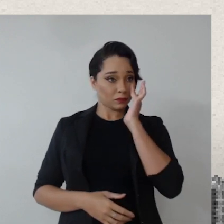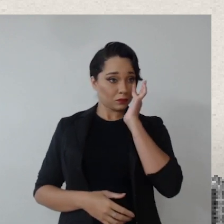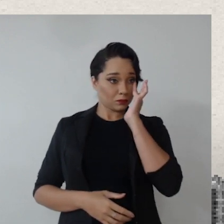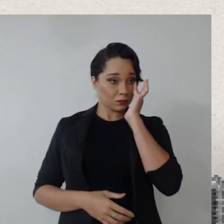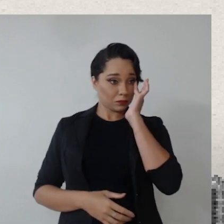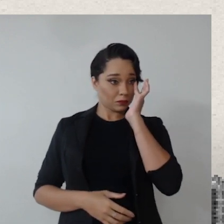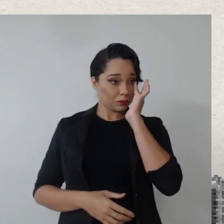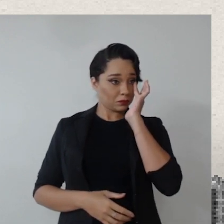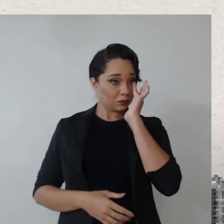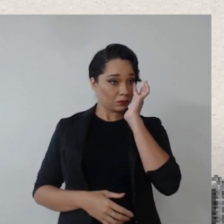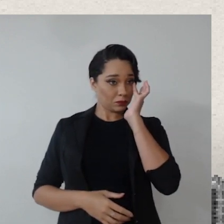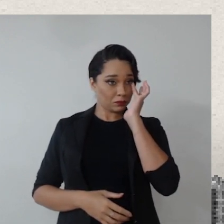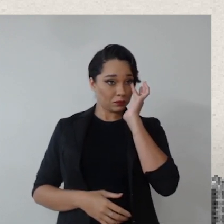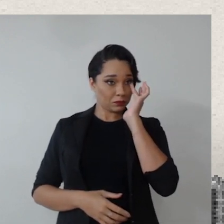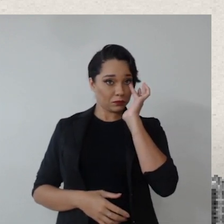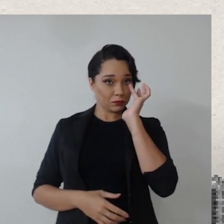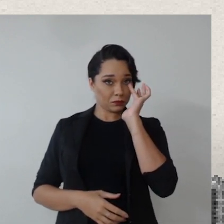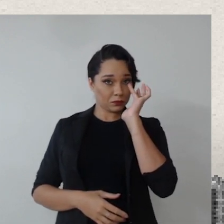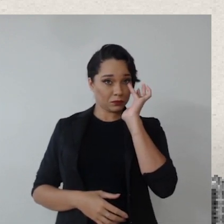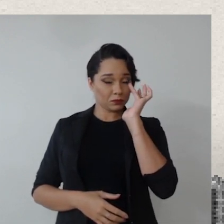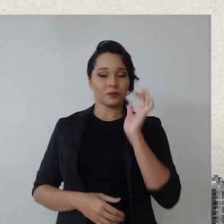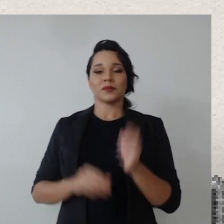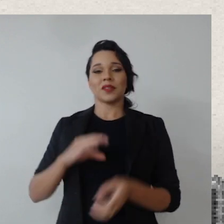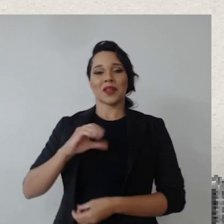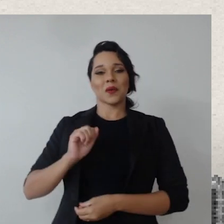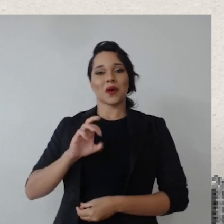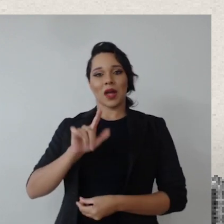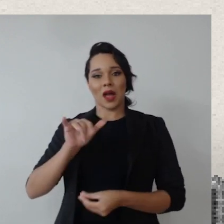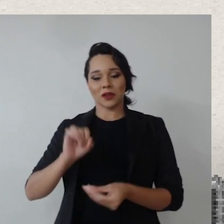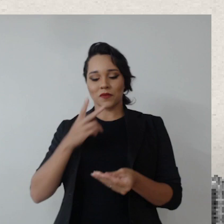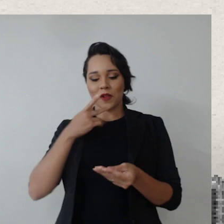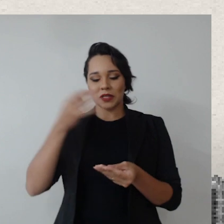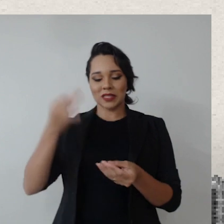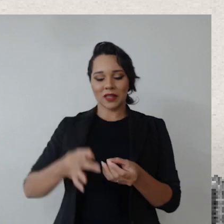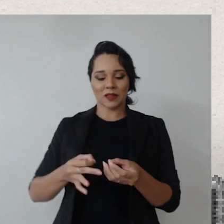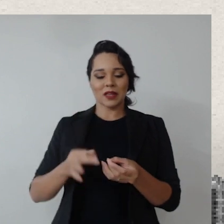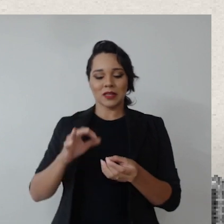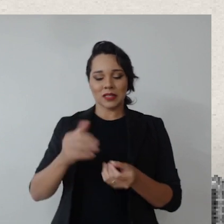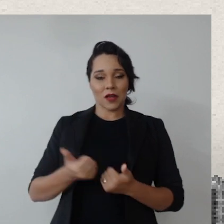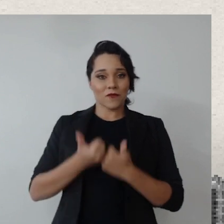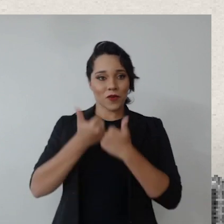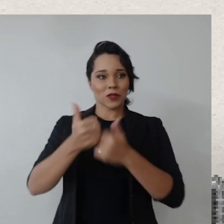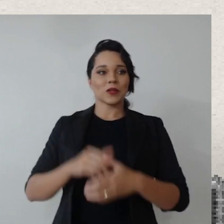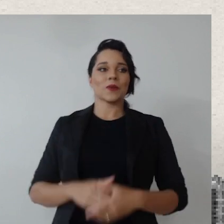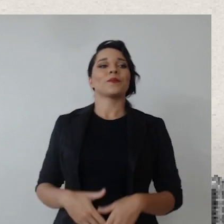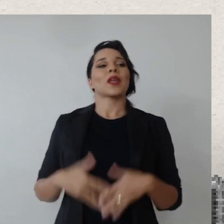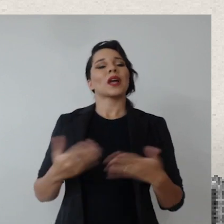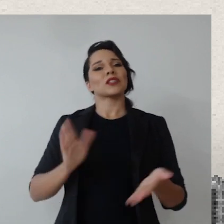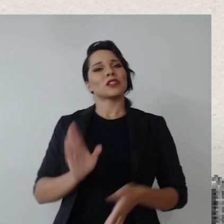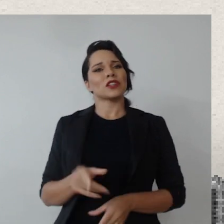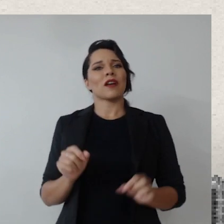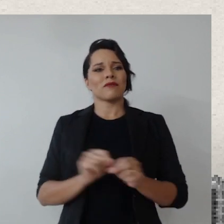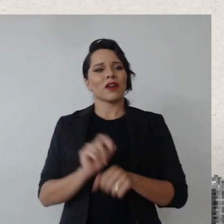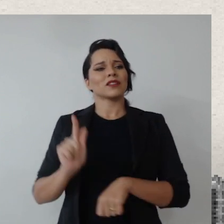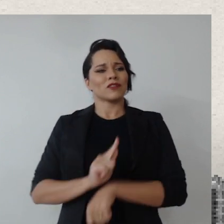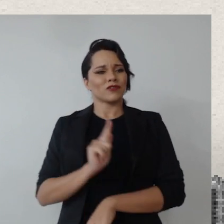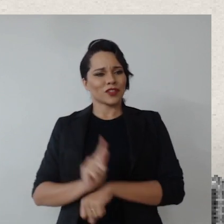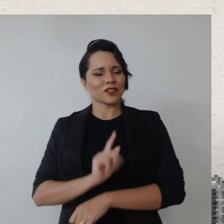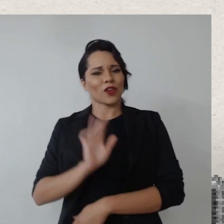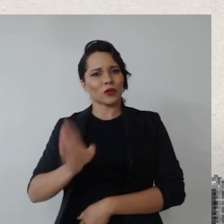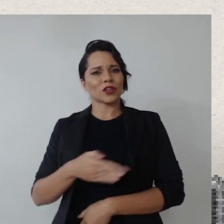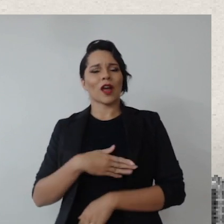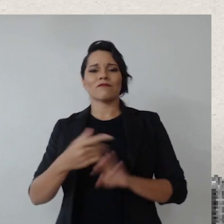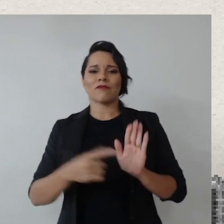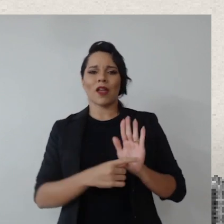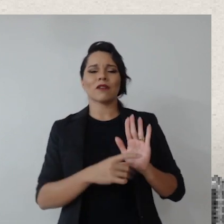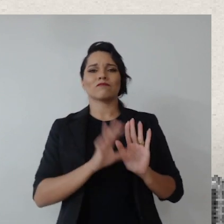Muito bom. Só para falar, o Carlos, ele colocou muito bem, eu gostei que você reforçou, né, Carlos? Tipo assim, a gente até já faz ESG, só não tem